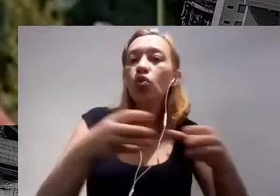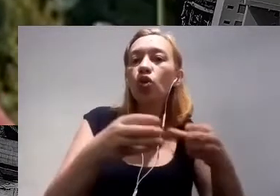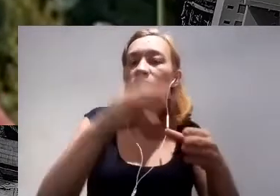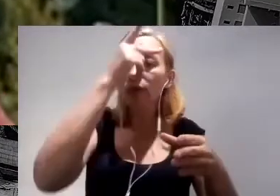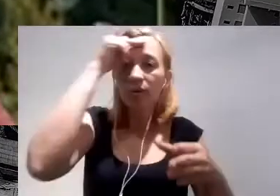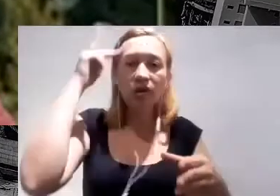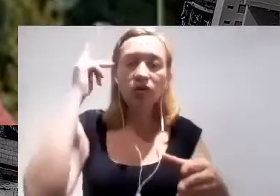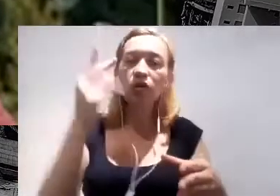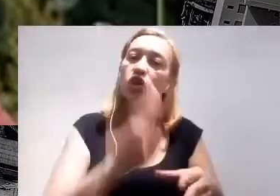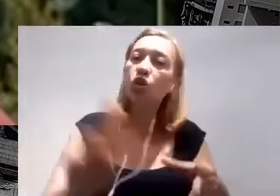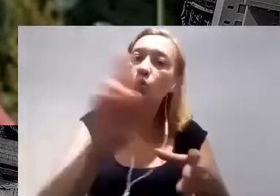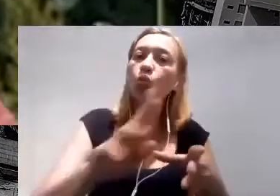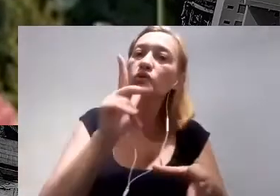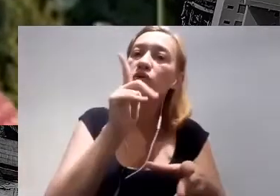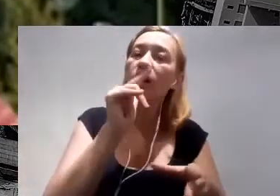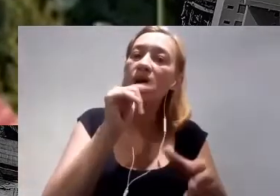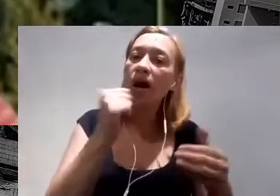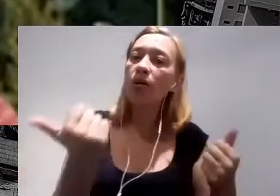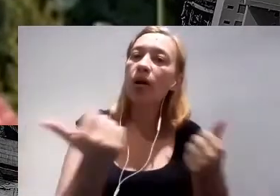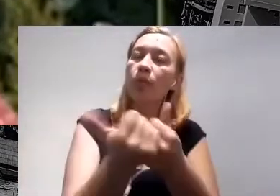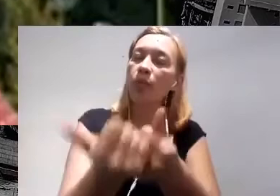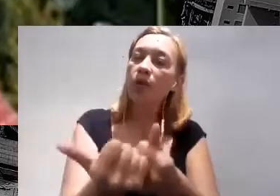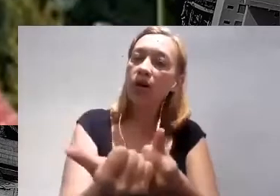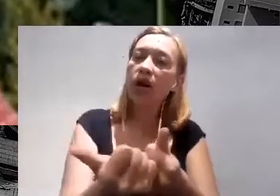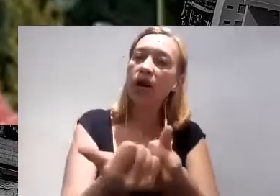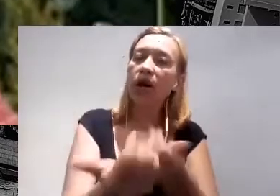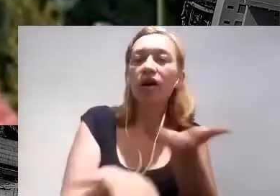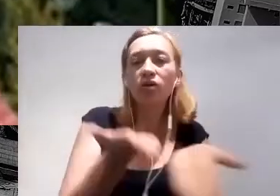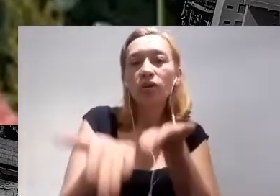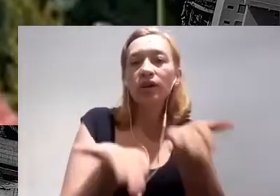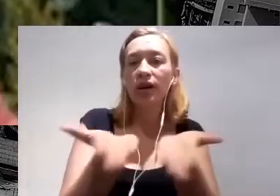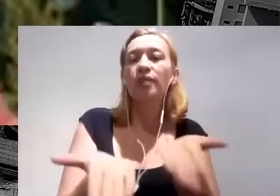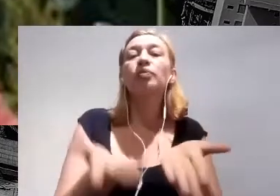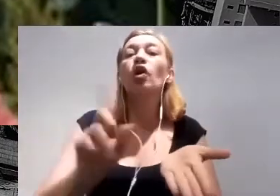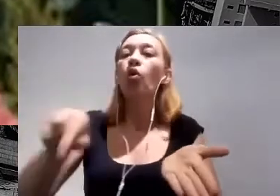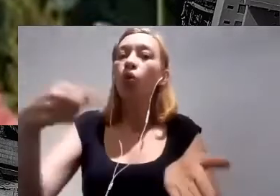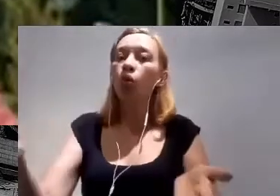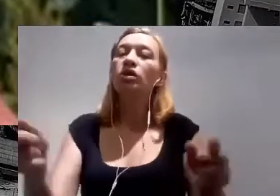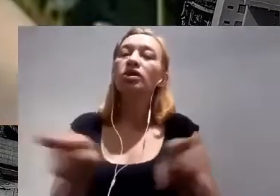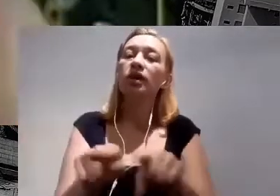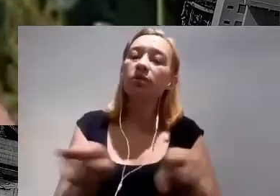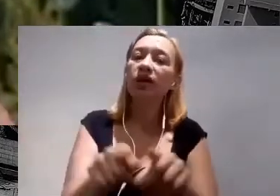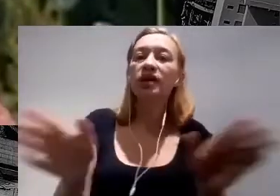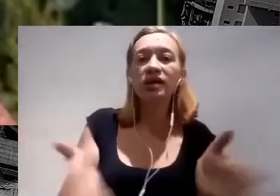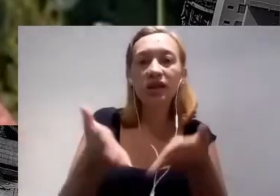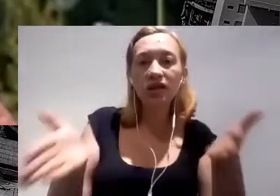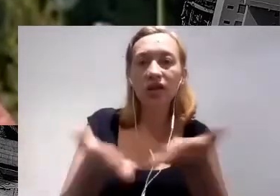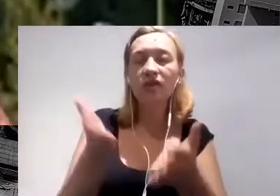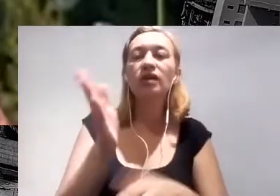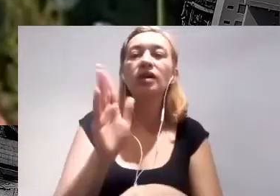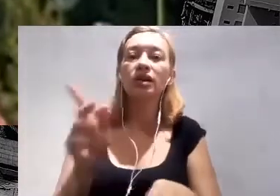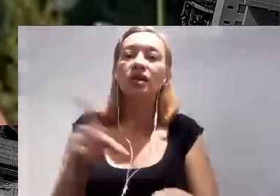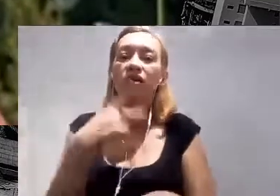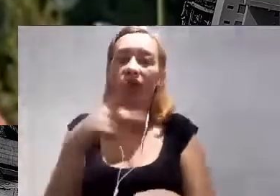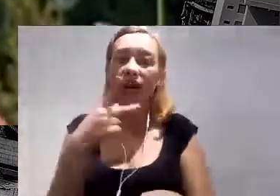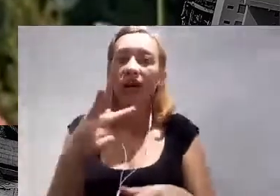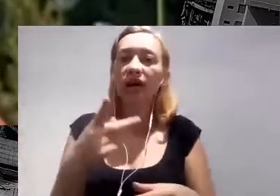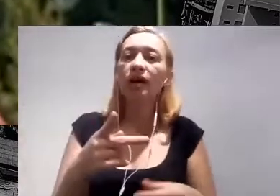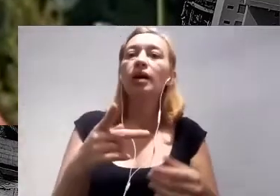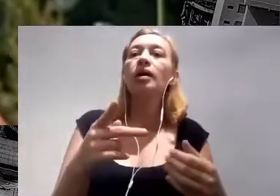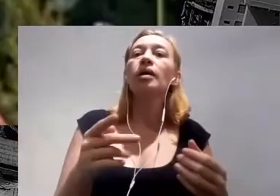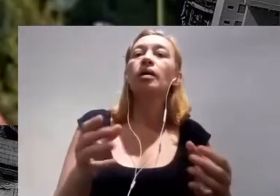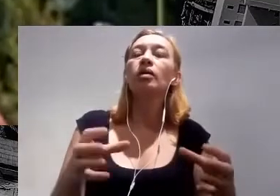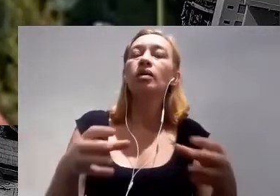engajados. Outra iniciativa que eu falei, que a gente também aderiu, também em parceria com a TNC, o Colisão